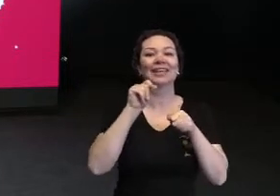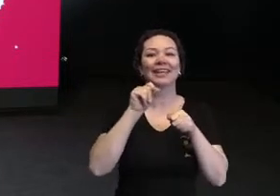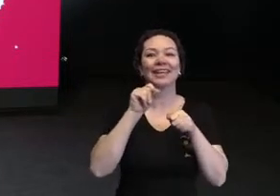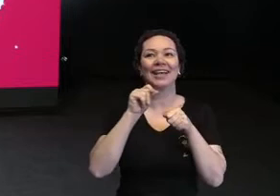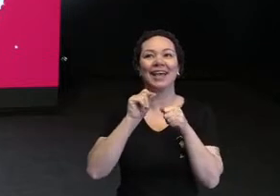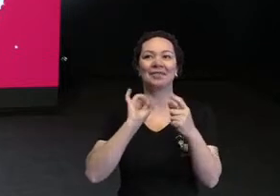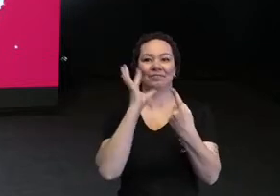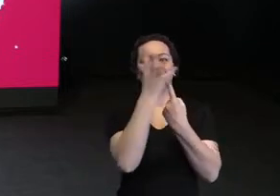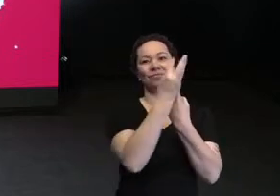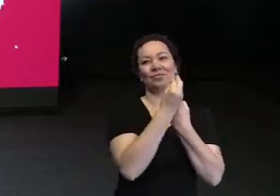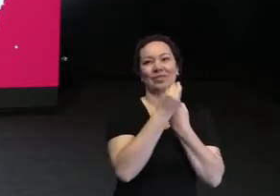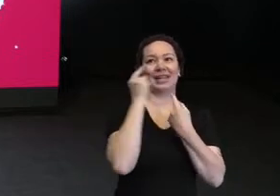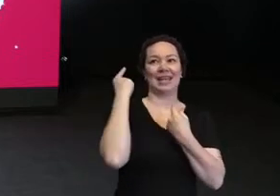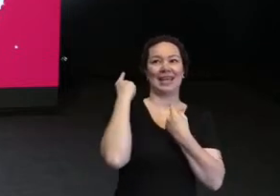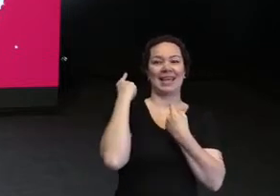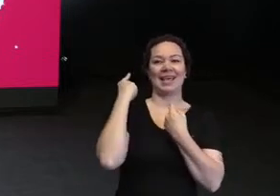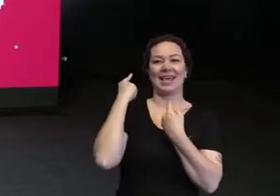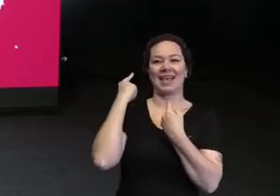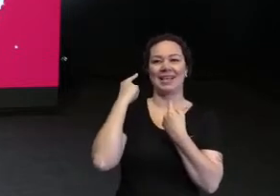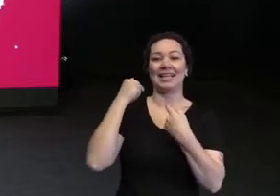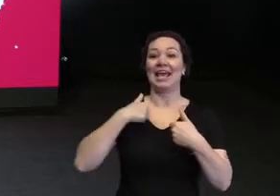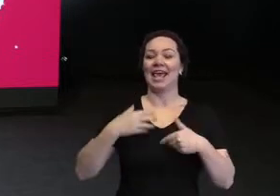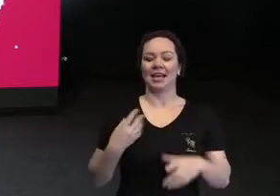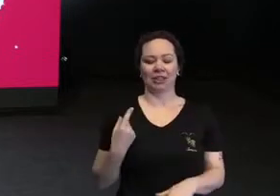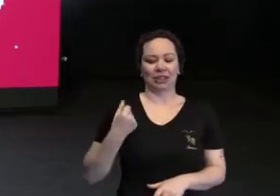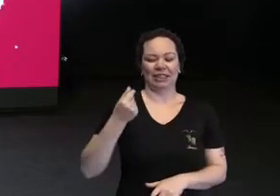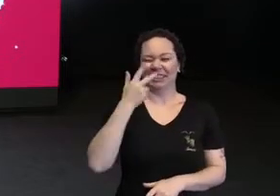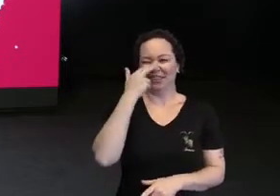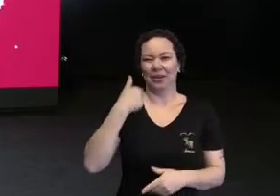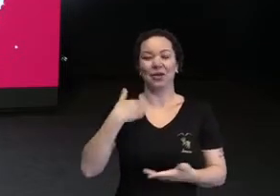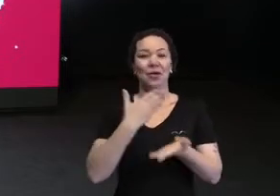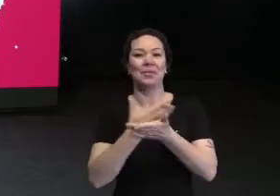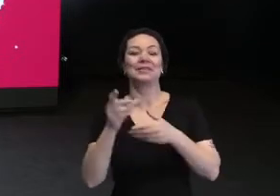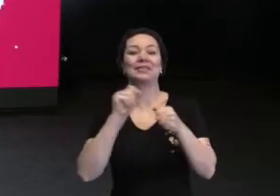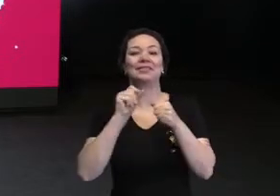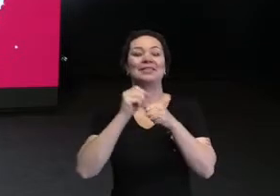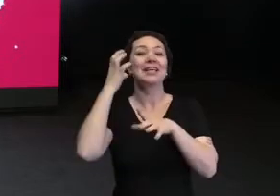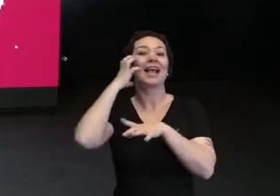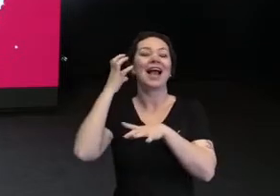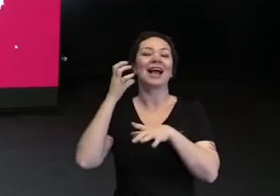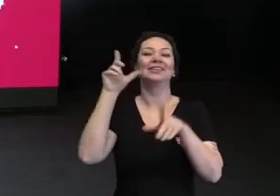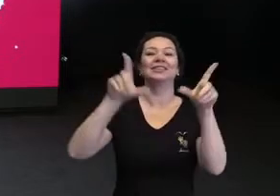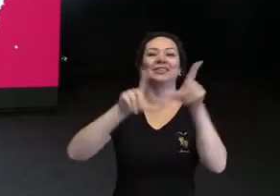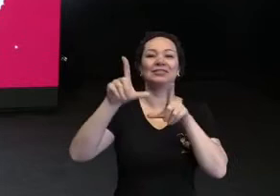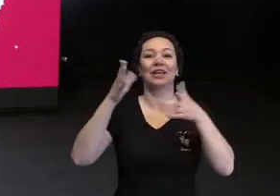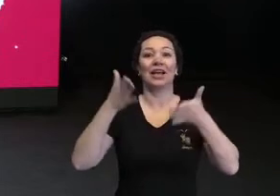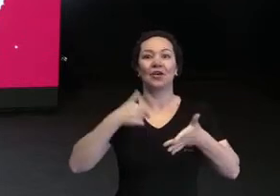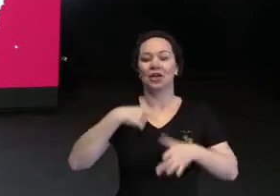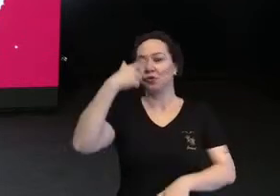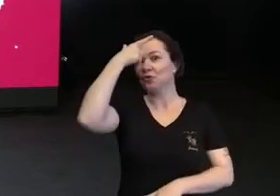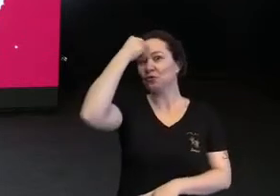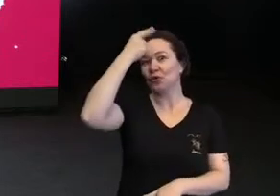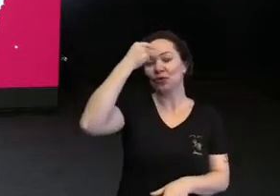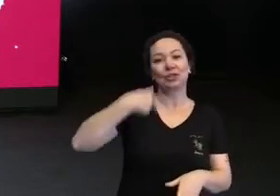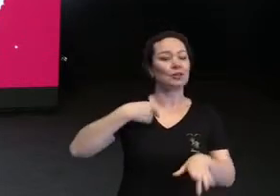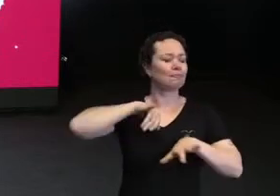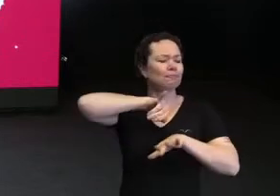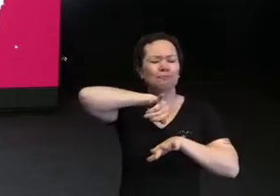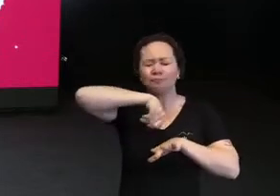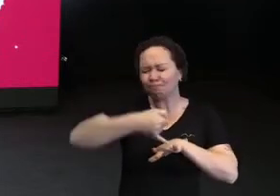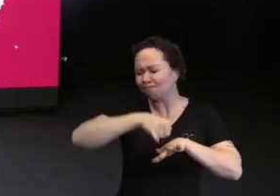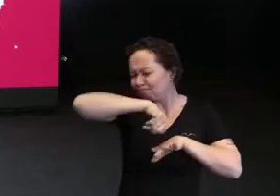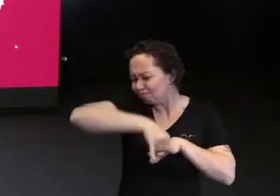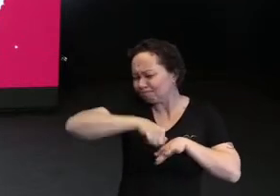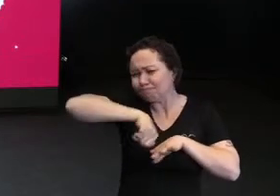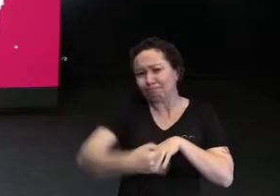Artes, uma faculdade muito rica, elitizada, e aí comecei a fazer rádio e TV na Belas Artes. Eu falei, cara, agora que eu estou na faculdade, eu vou aproveitar o máximo